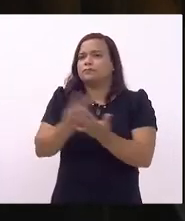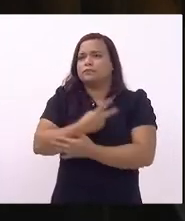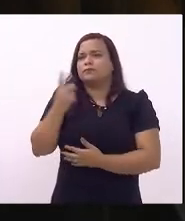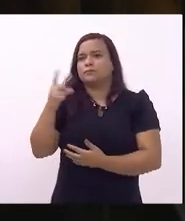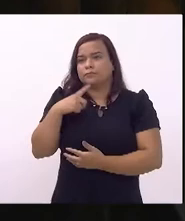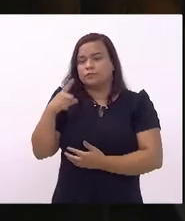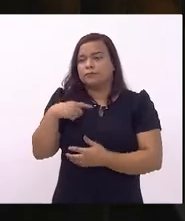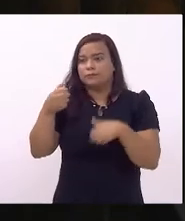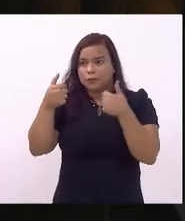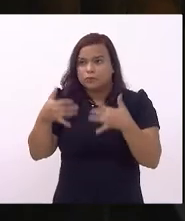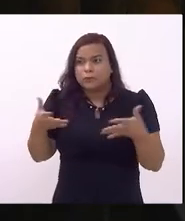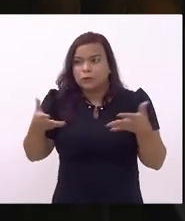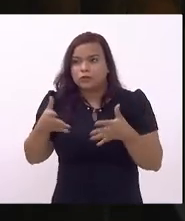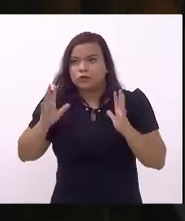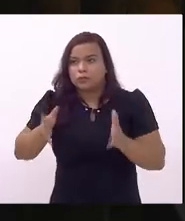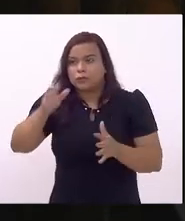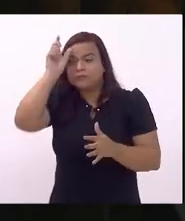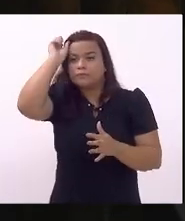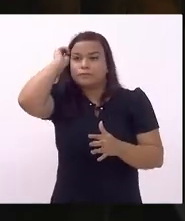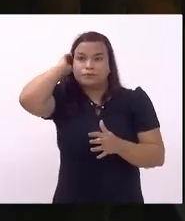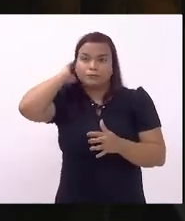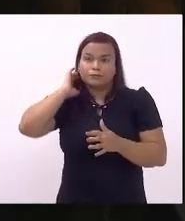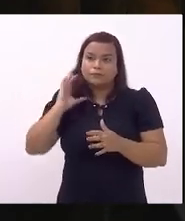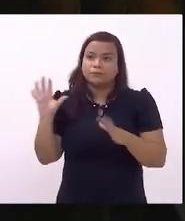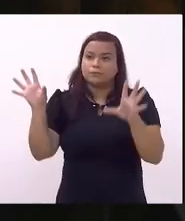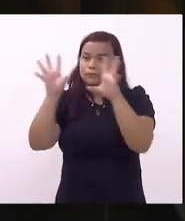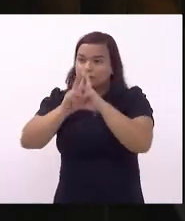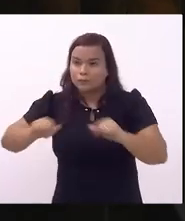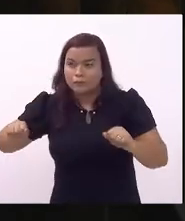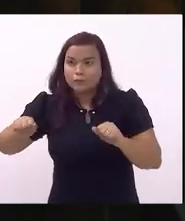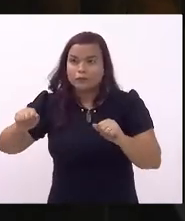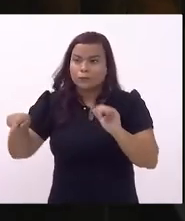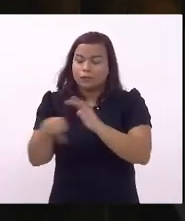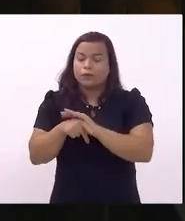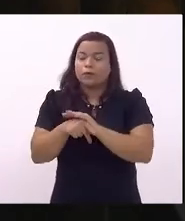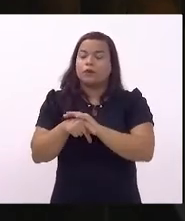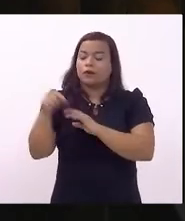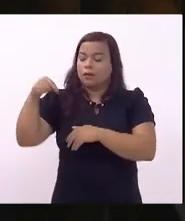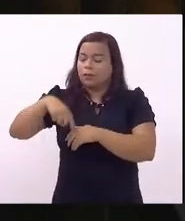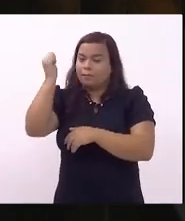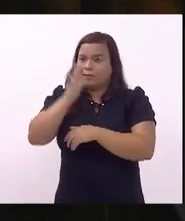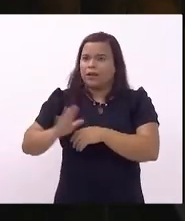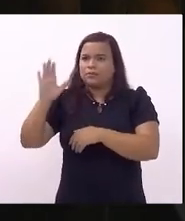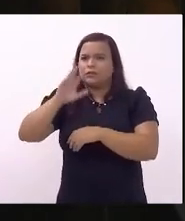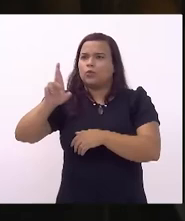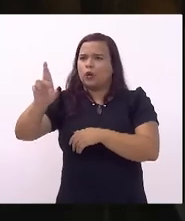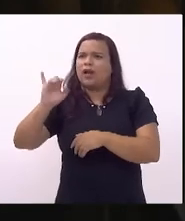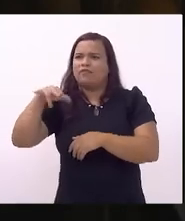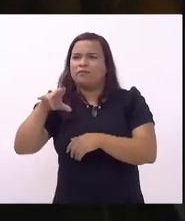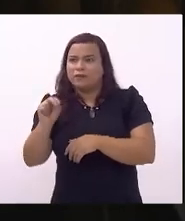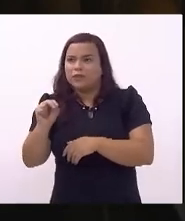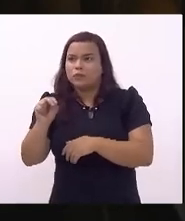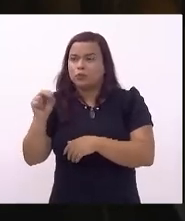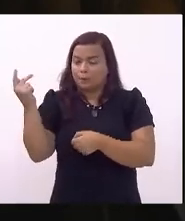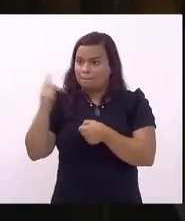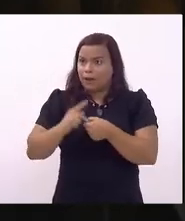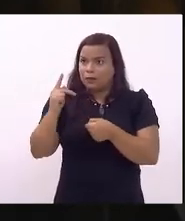parte mais cedo na sessão acabaram com o parque de refino no Brasil o Brasil não beneficia mais do petróleo praticamente